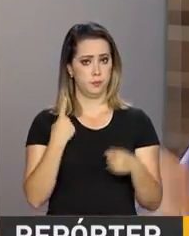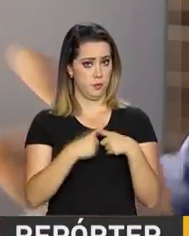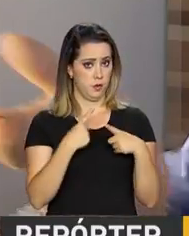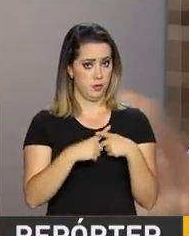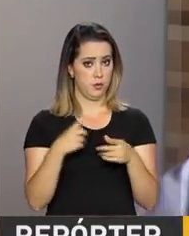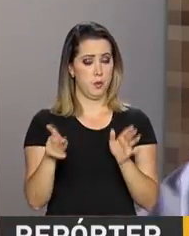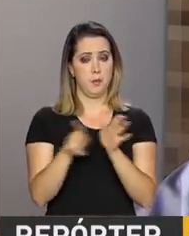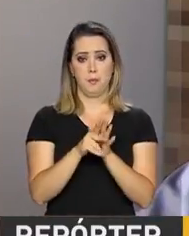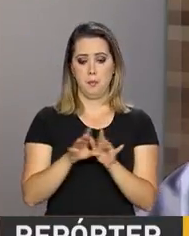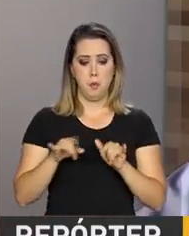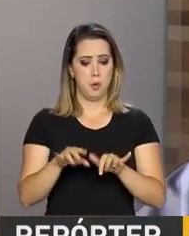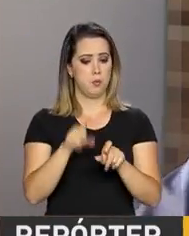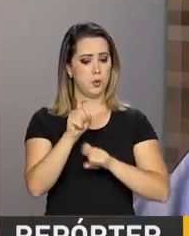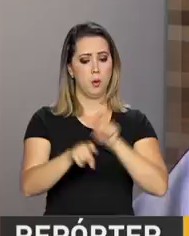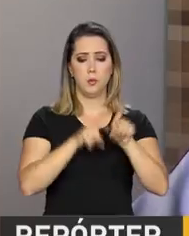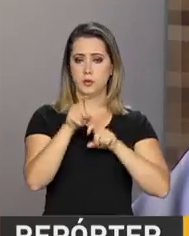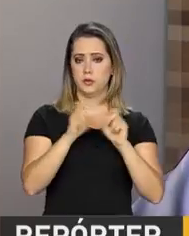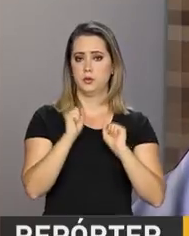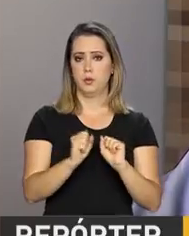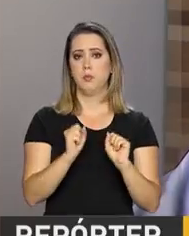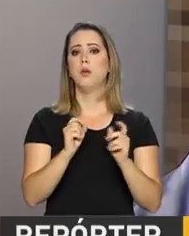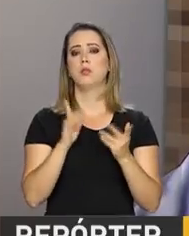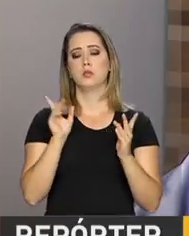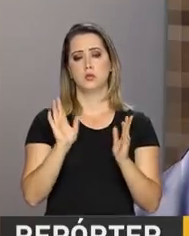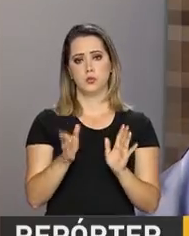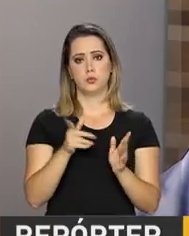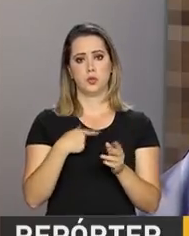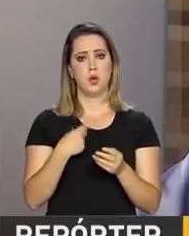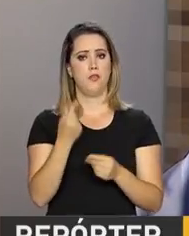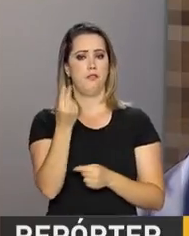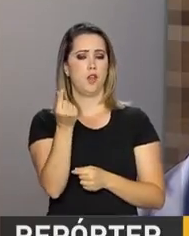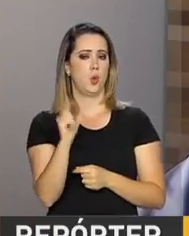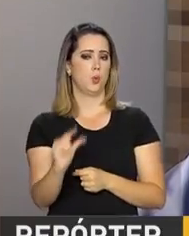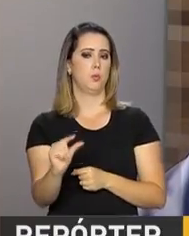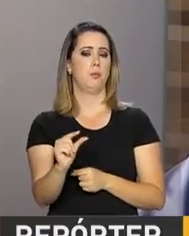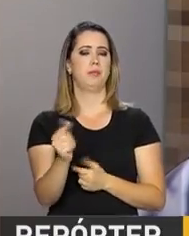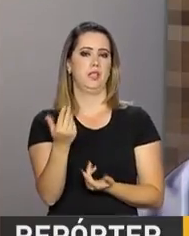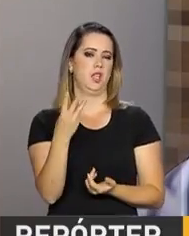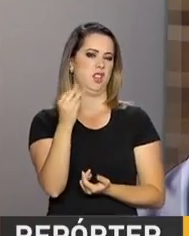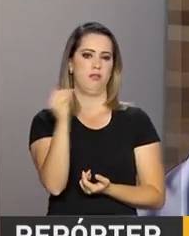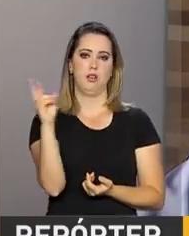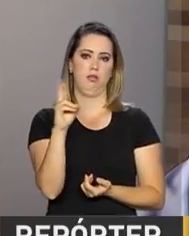meu próprio computador. Eu posso investir em valores muito pequenos, a partir de R$ 30.